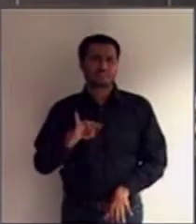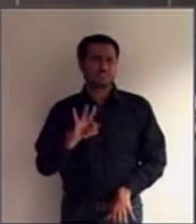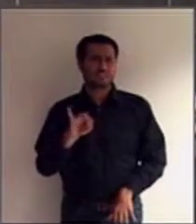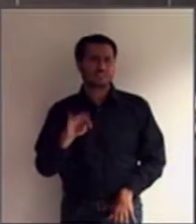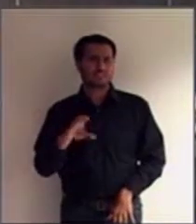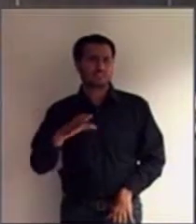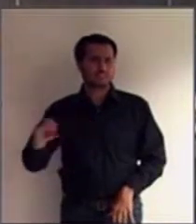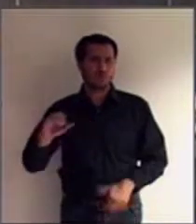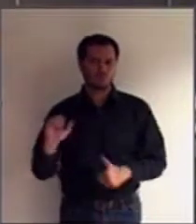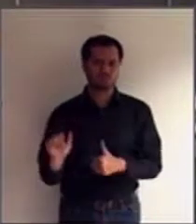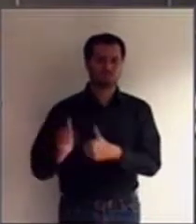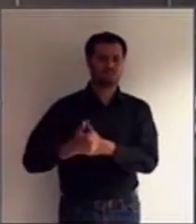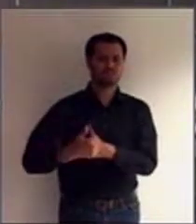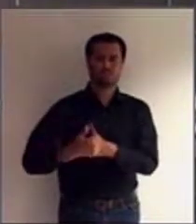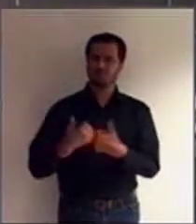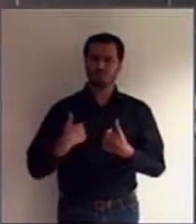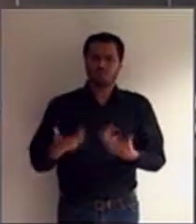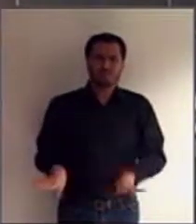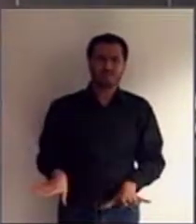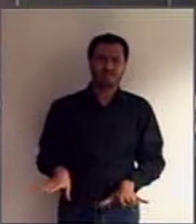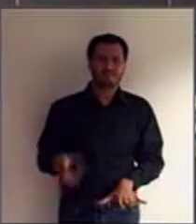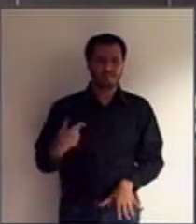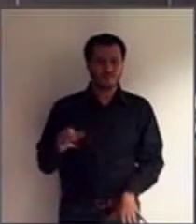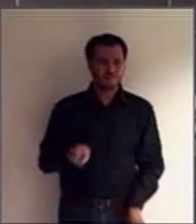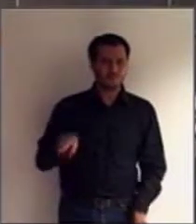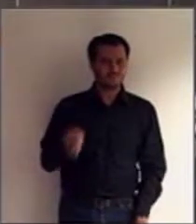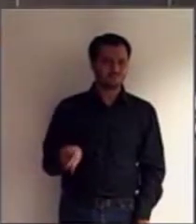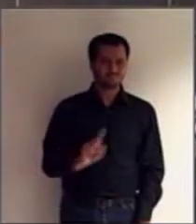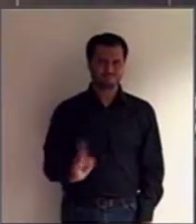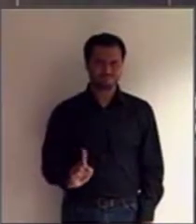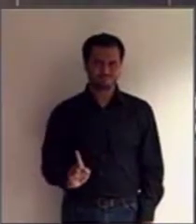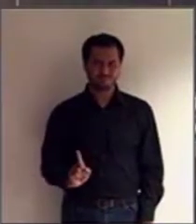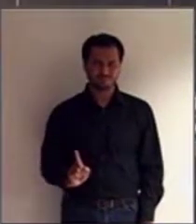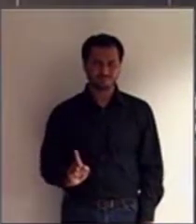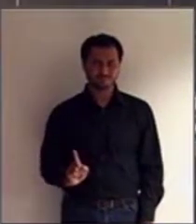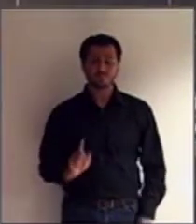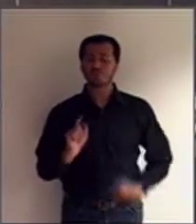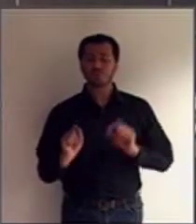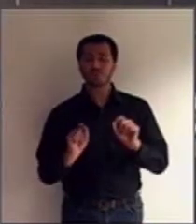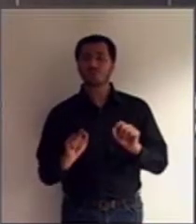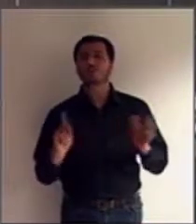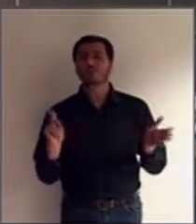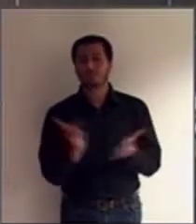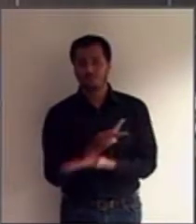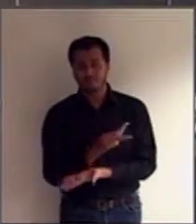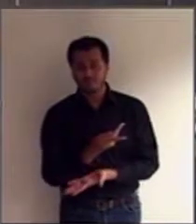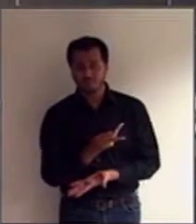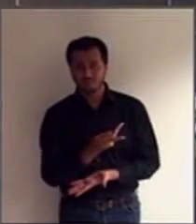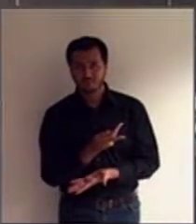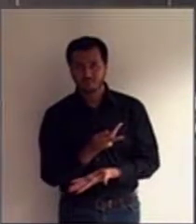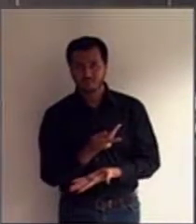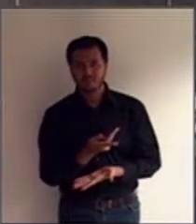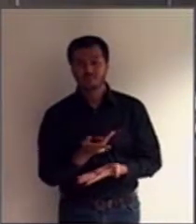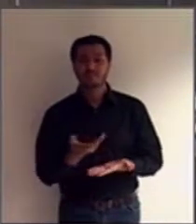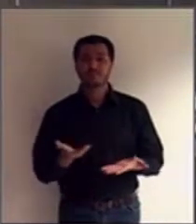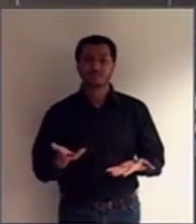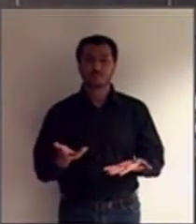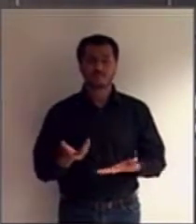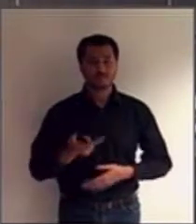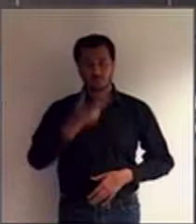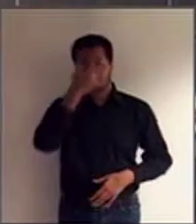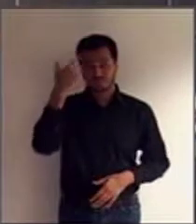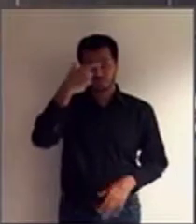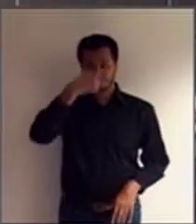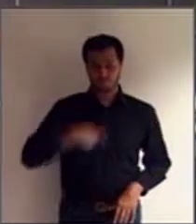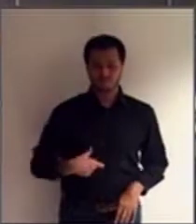uso do Instituto da Interdição. Então, o que ocorre nessas situações? Ela acaba